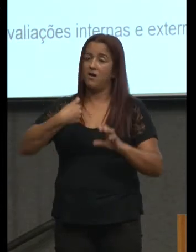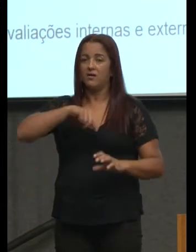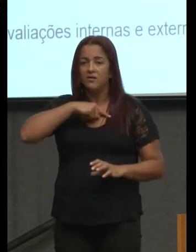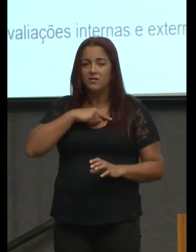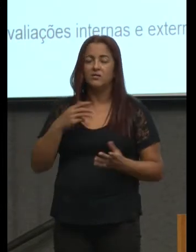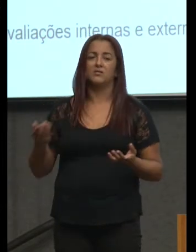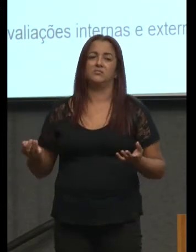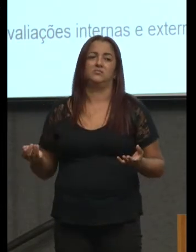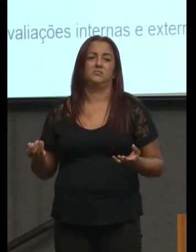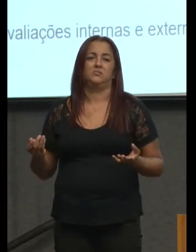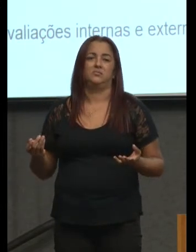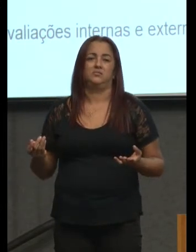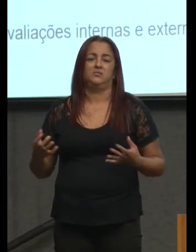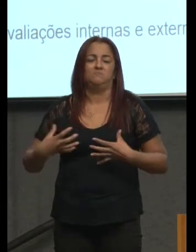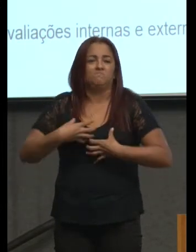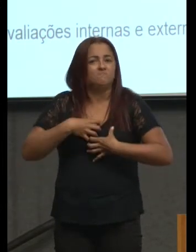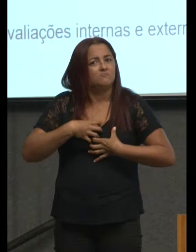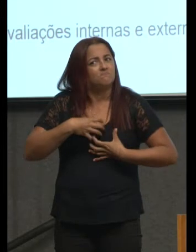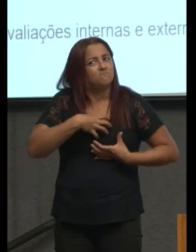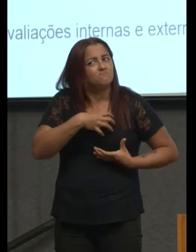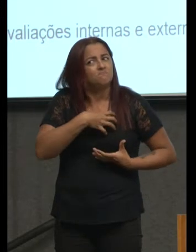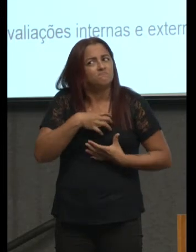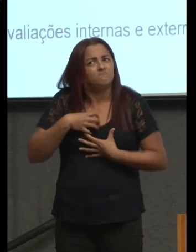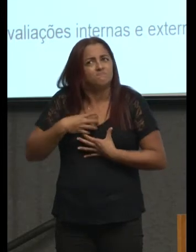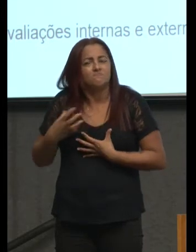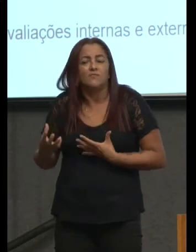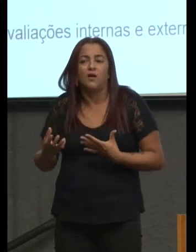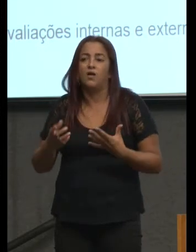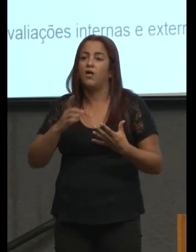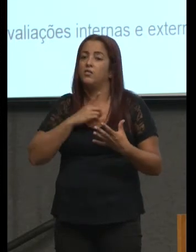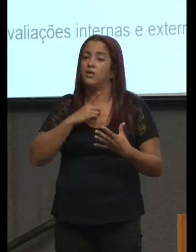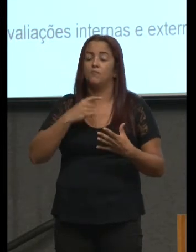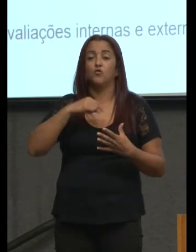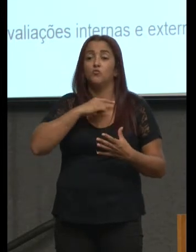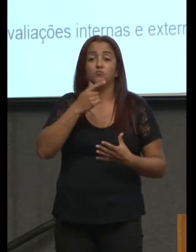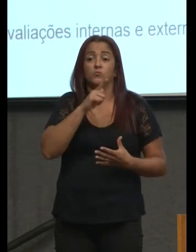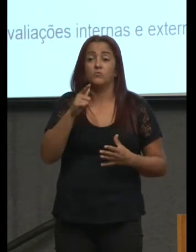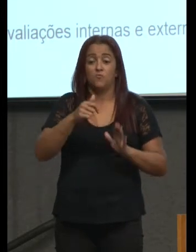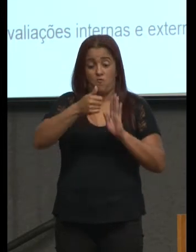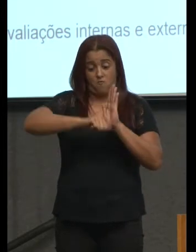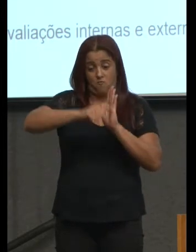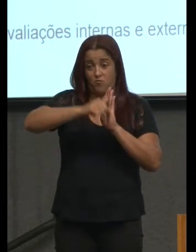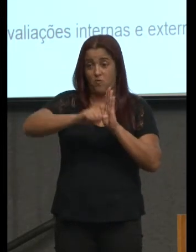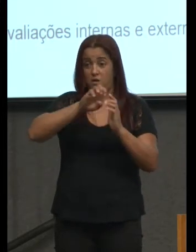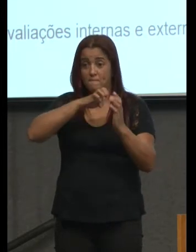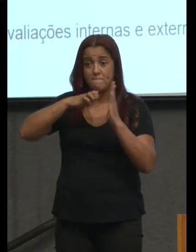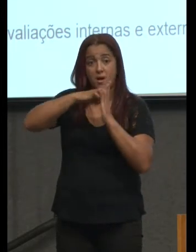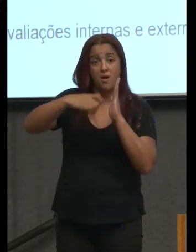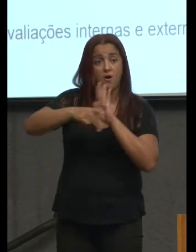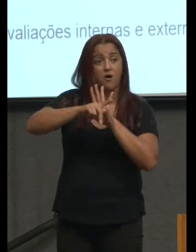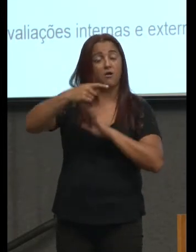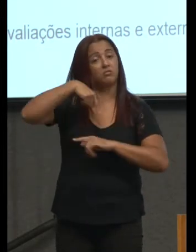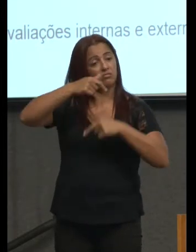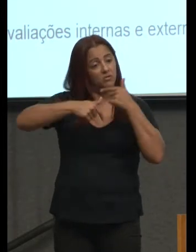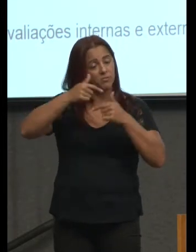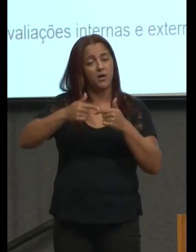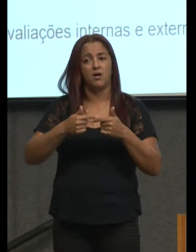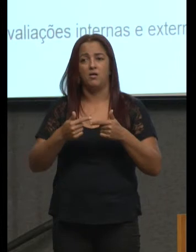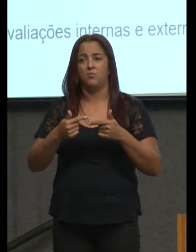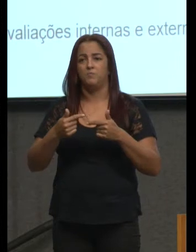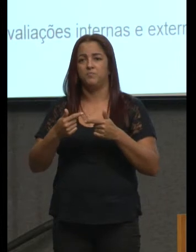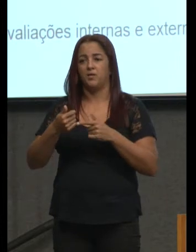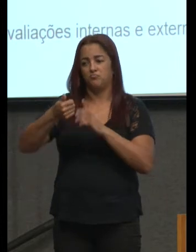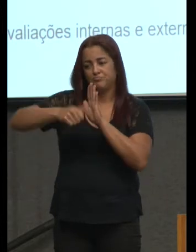falar sobre realidades sobre as quais a gente não temos controle que afeta o nosso trabalho etc. avaliação de